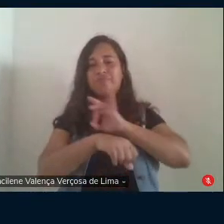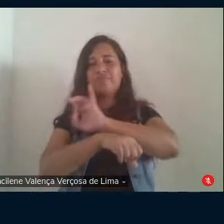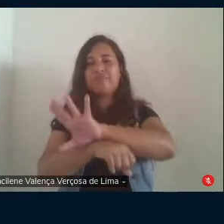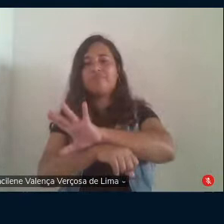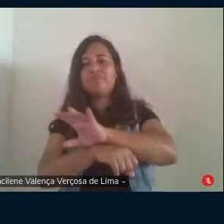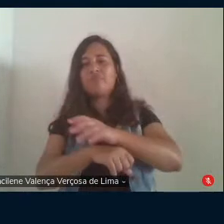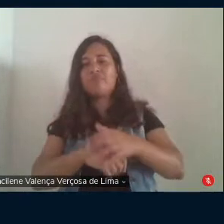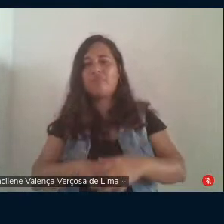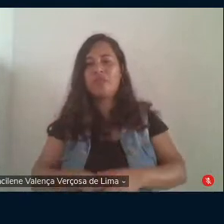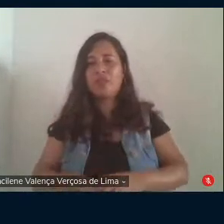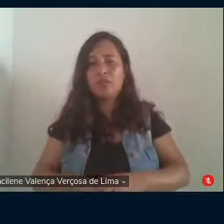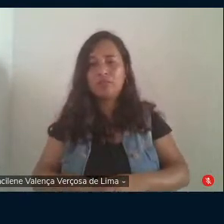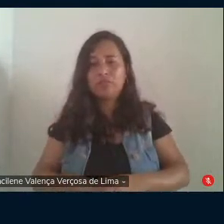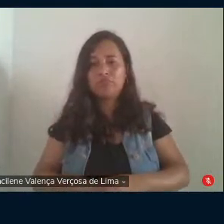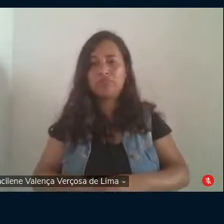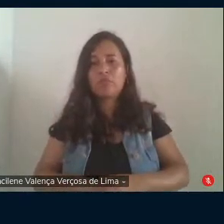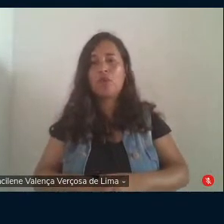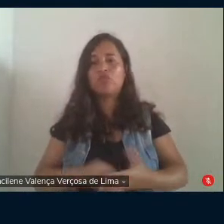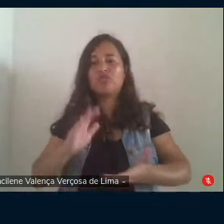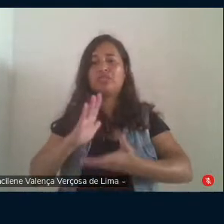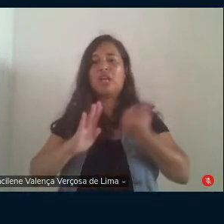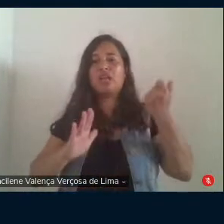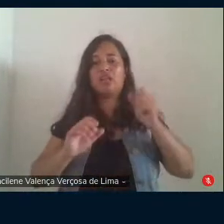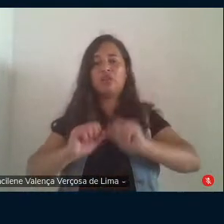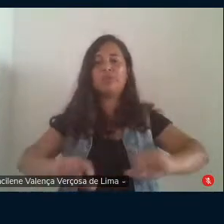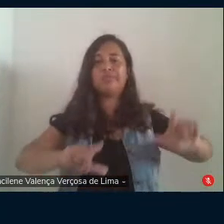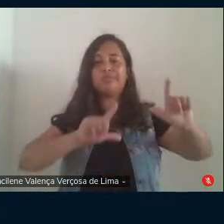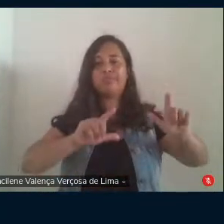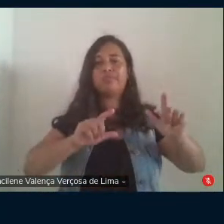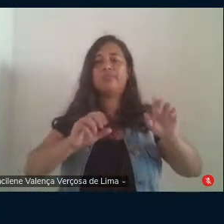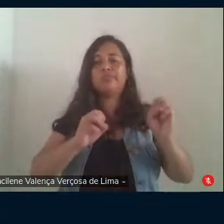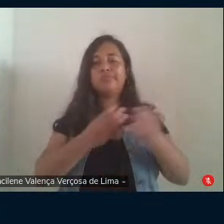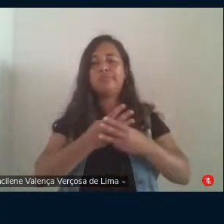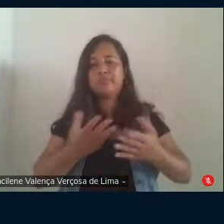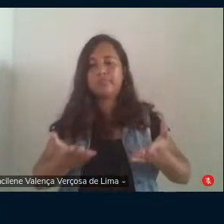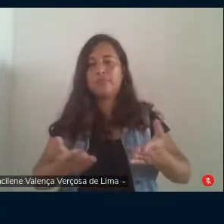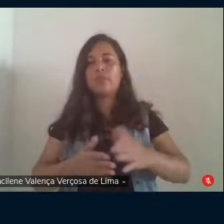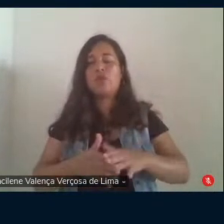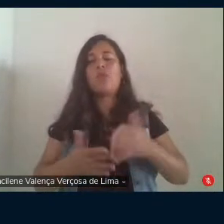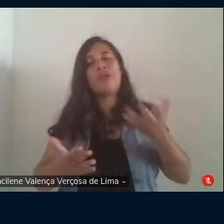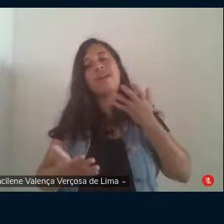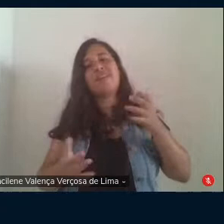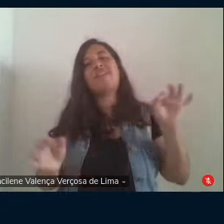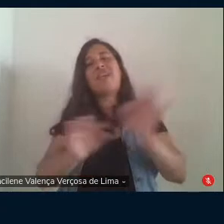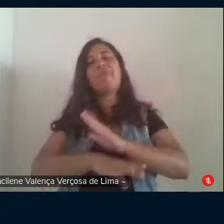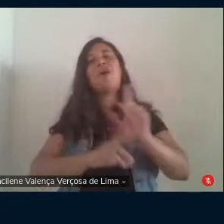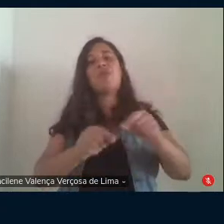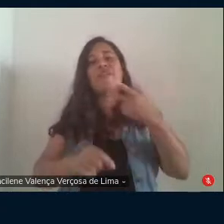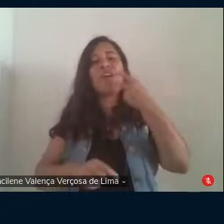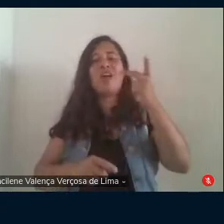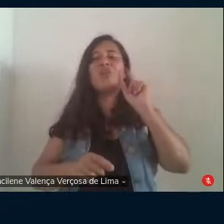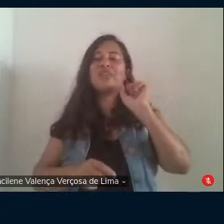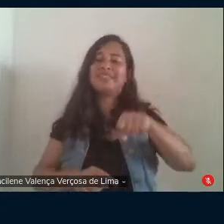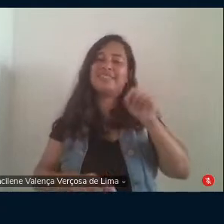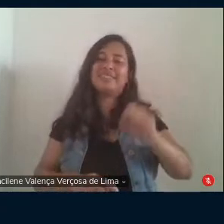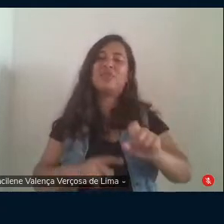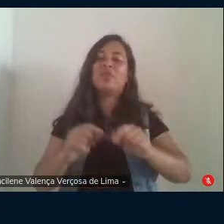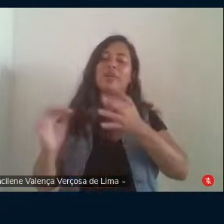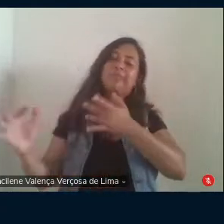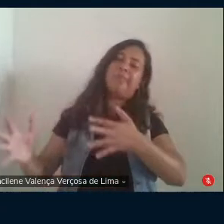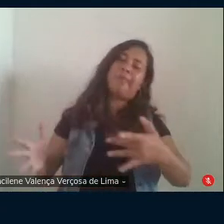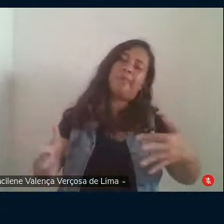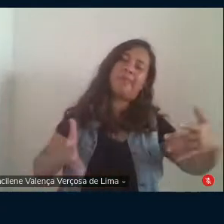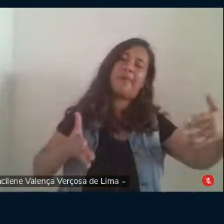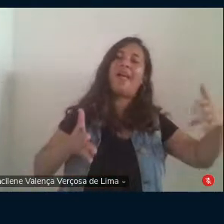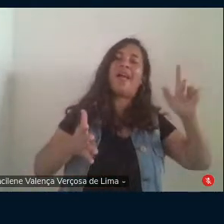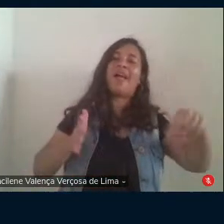minha possibilidade de compartilhamento de tela mas eu queria só fechar dizendo que eu tenho afirmado que nossas trajetórias são